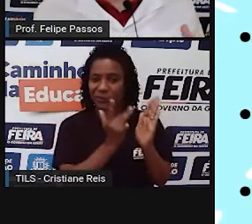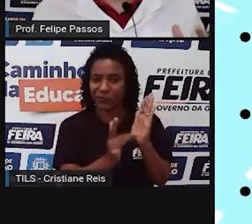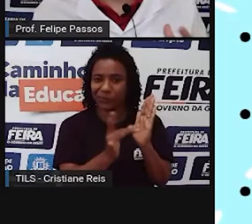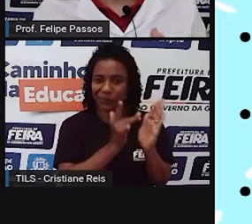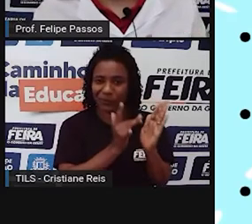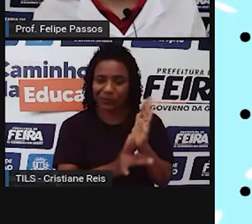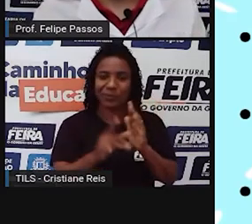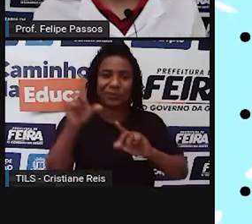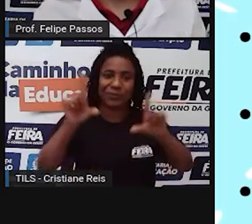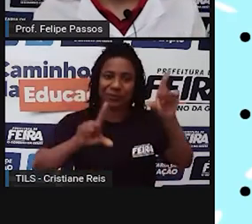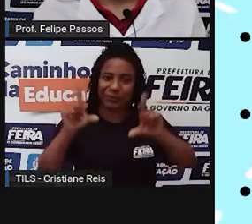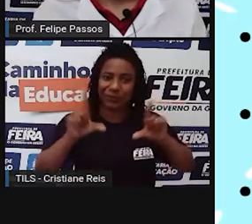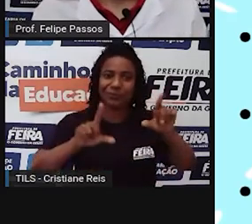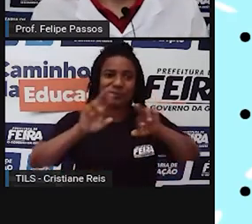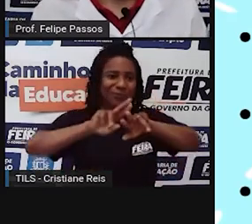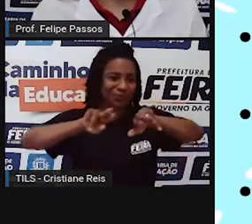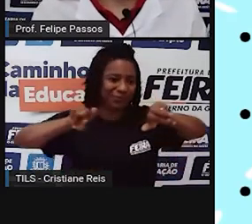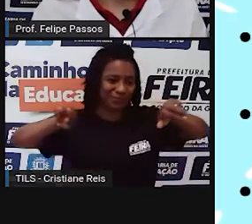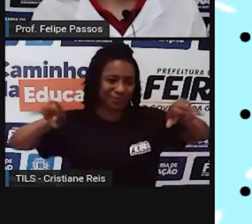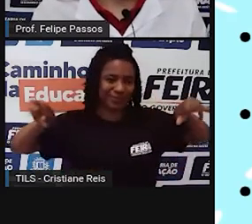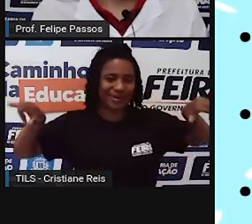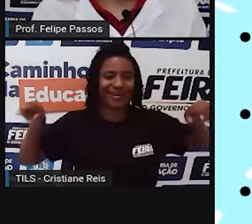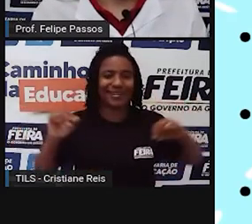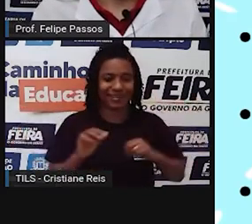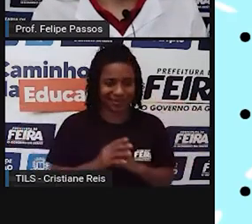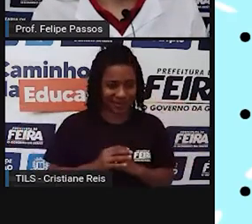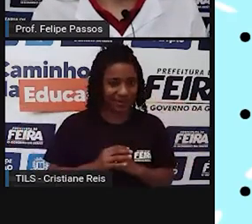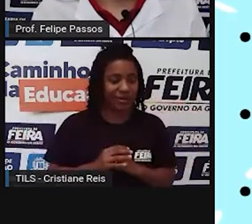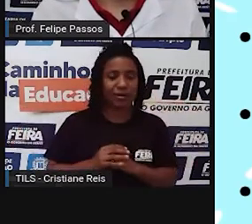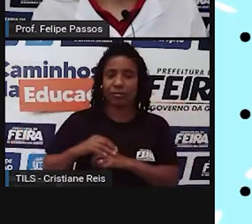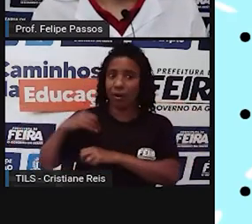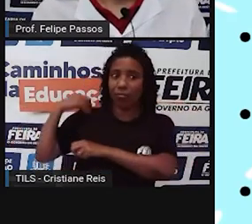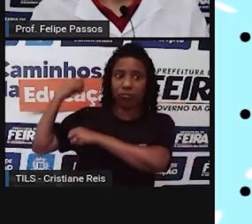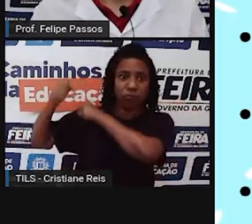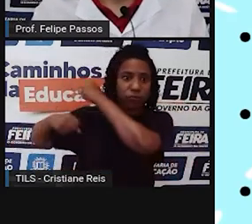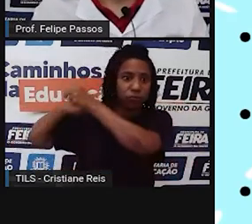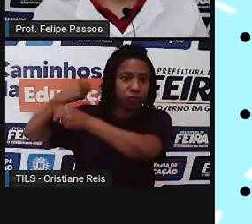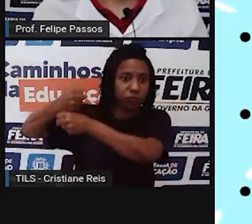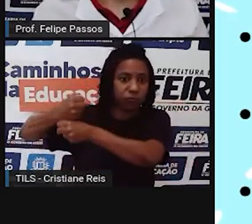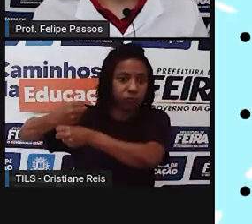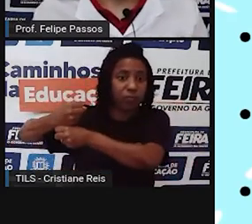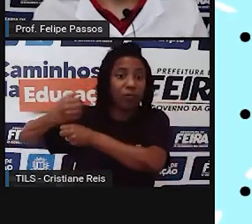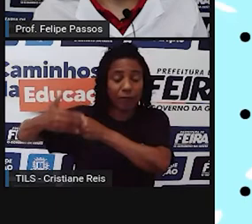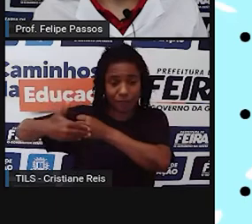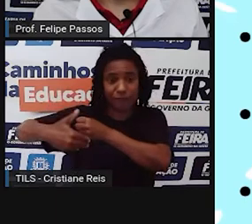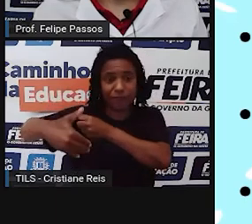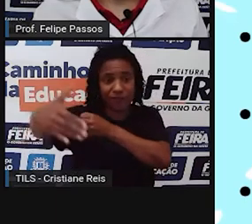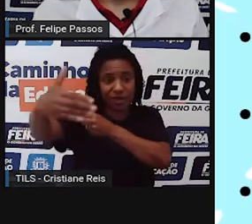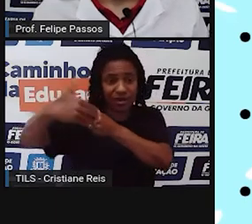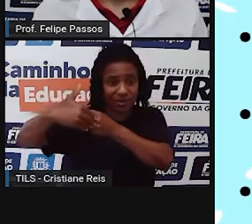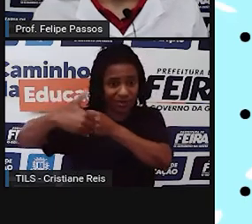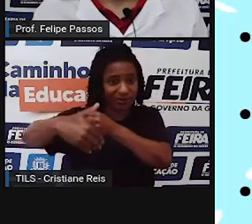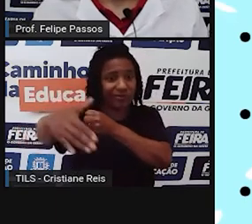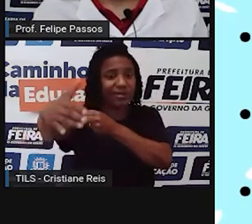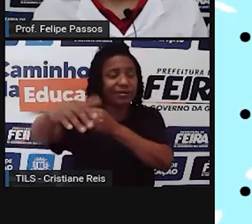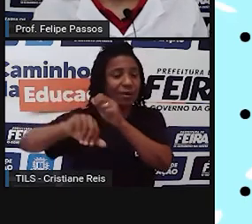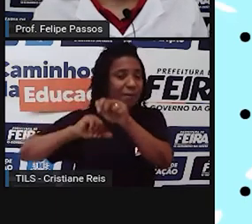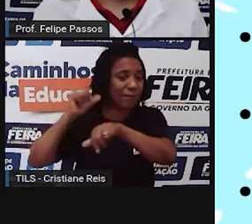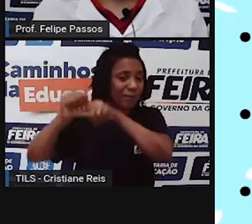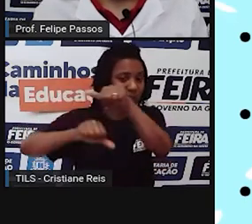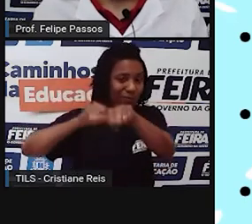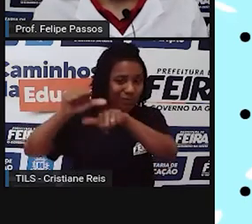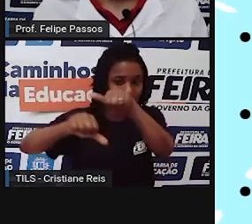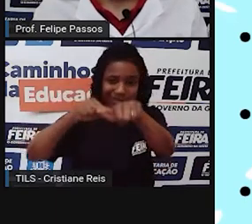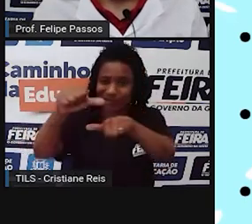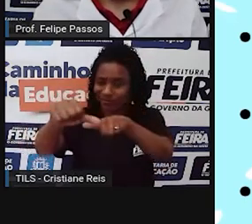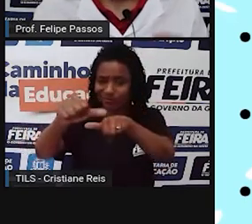gente tem vivido nos últimos anos. E que a gente vai continuar vivendo aí por um bom tempo, até que isso se estabilize. É uma revolução